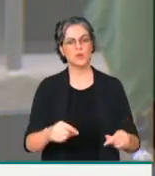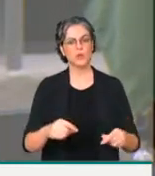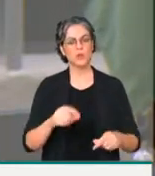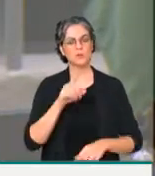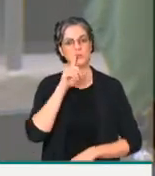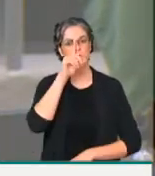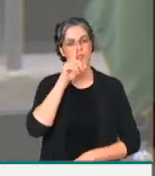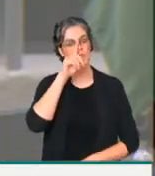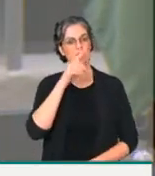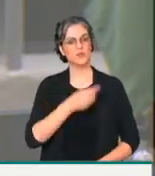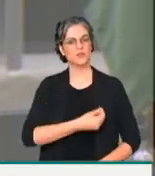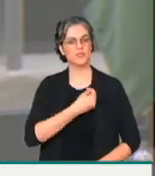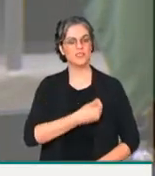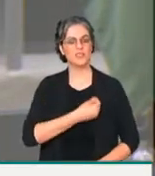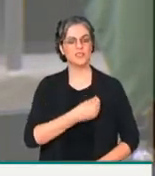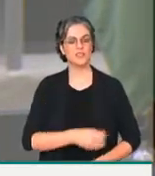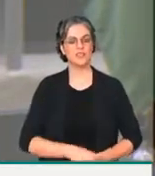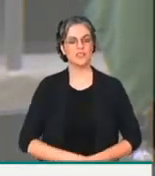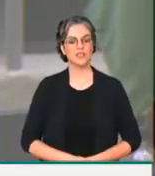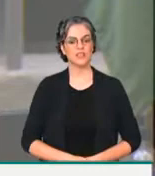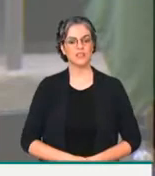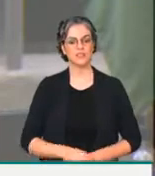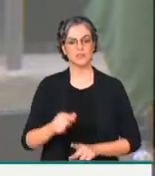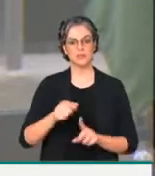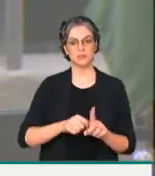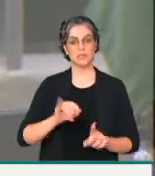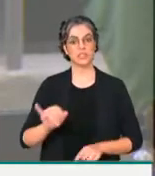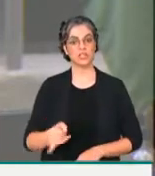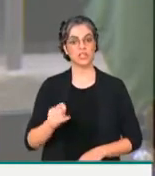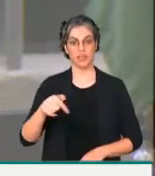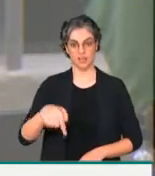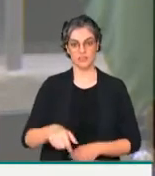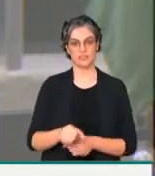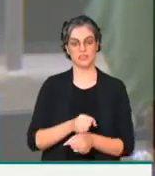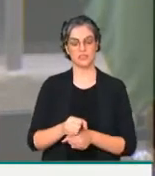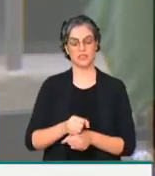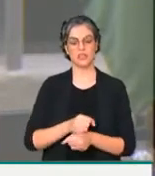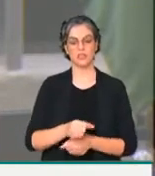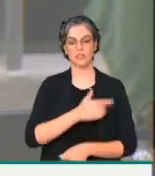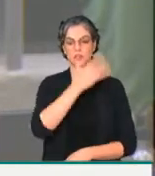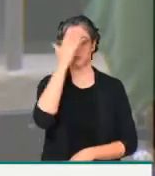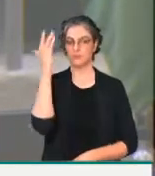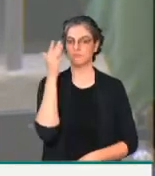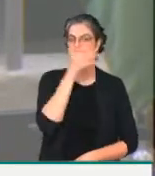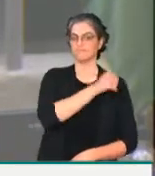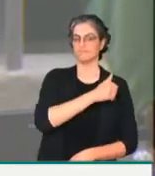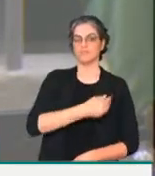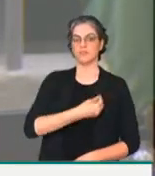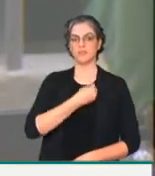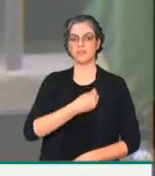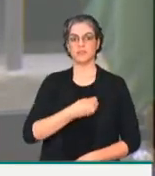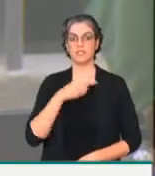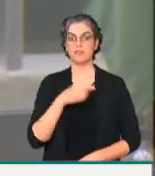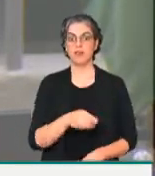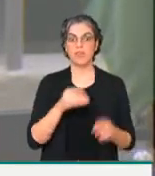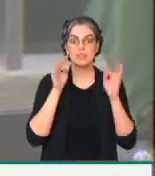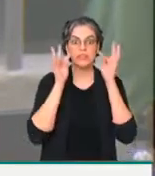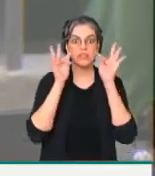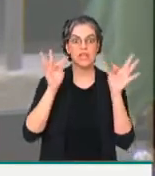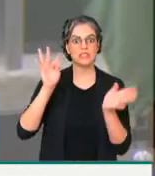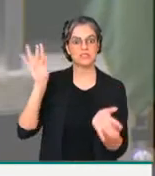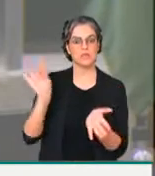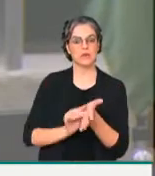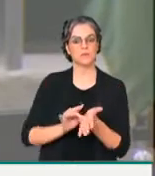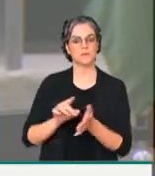ameaçadas. Em janeiro desse ano, o sobrevivente e testemunha-chave do